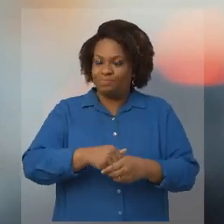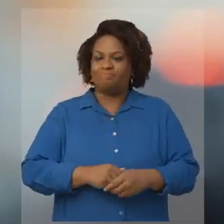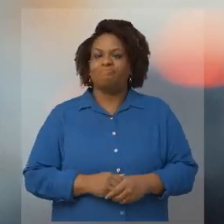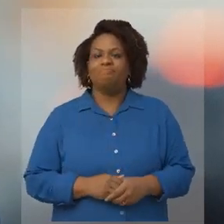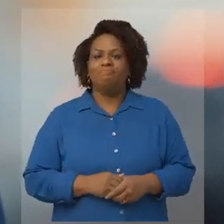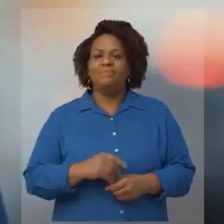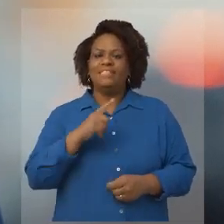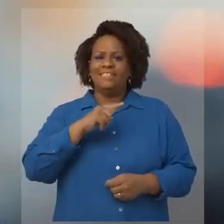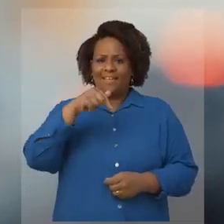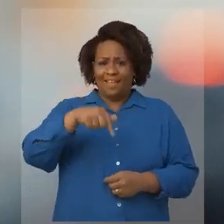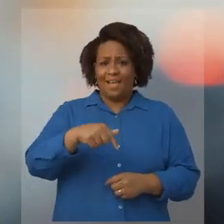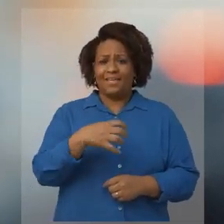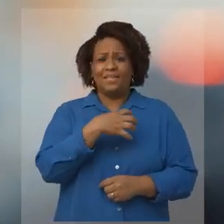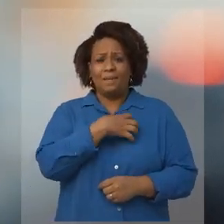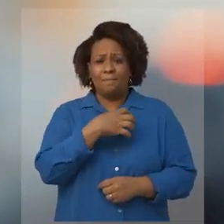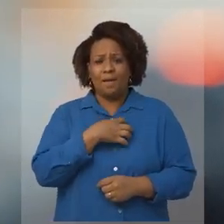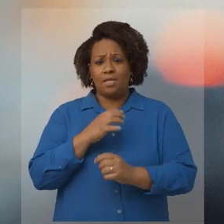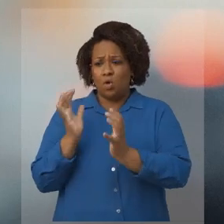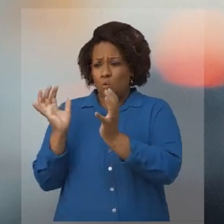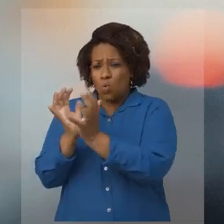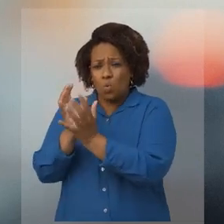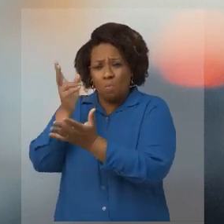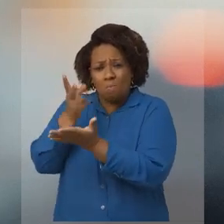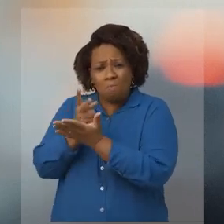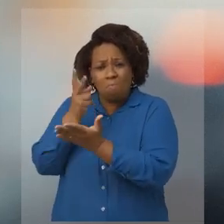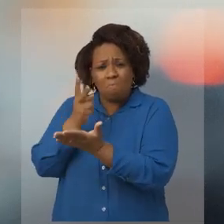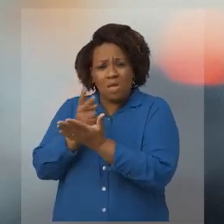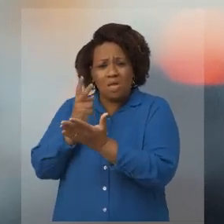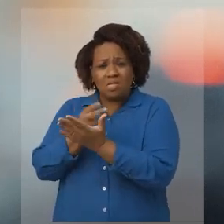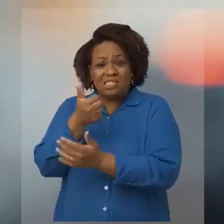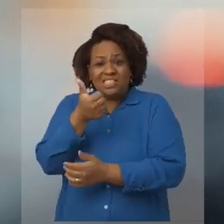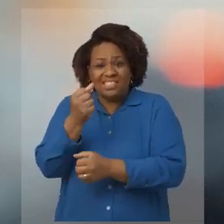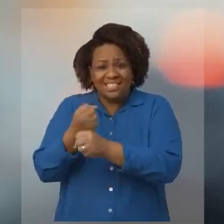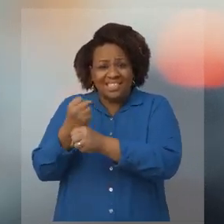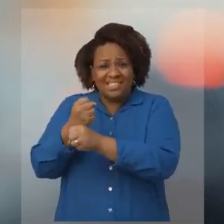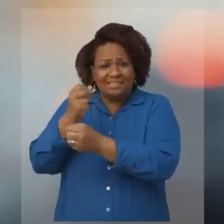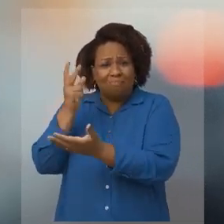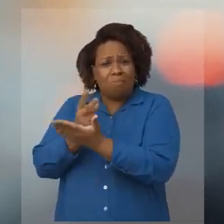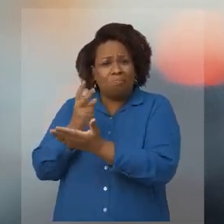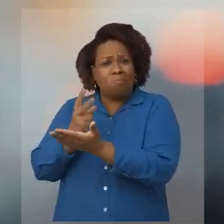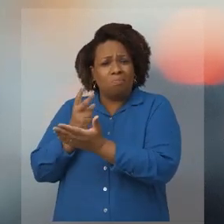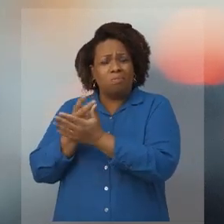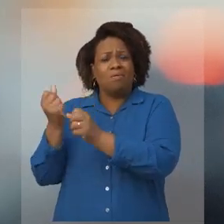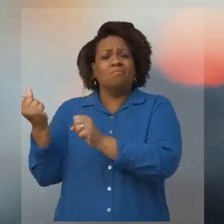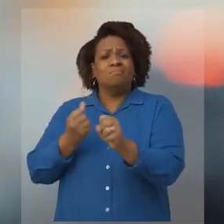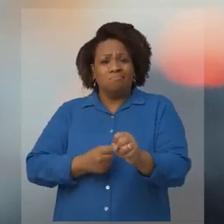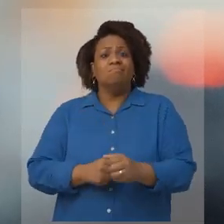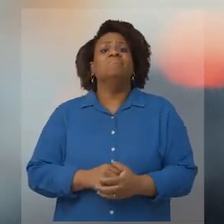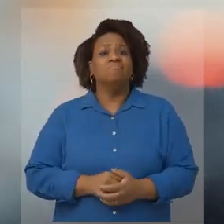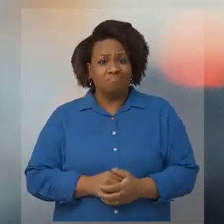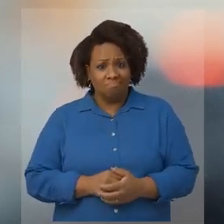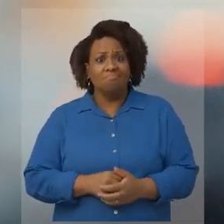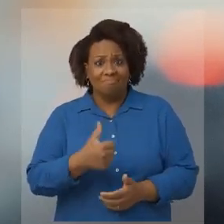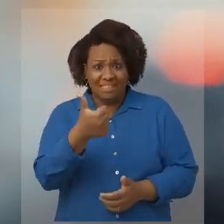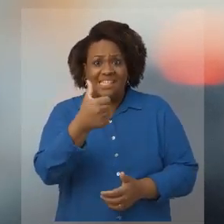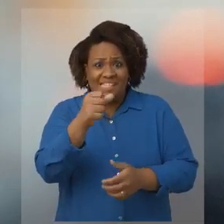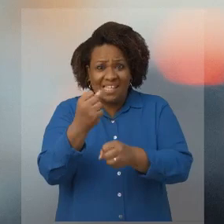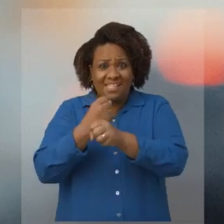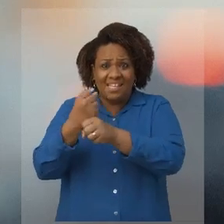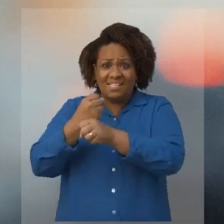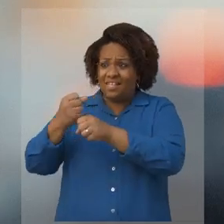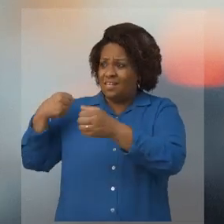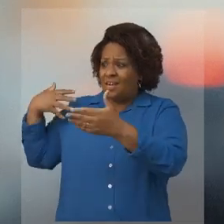Temos aqui na Bahia um mesmo grupo que está no poder há 16 anos. É isso mesmo, 16 anos.